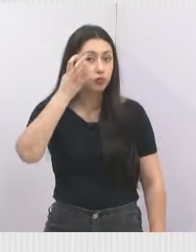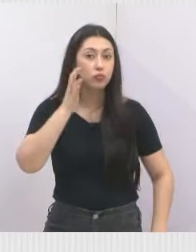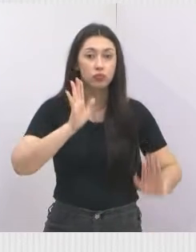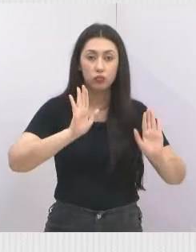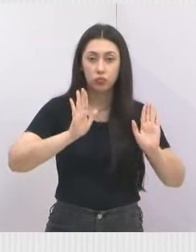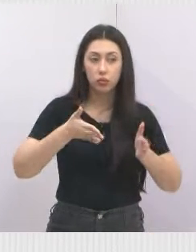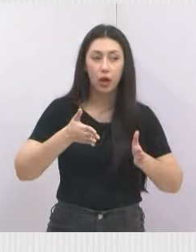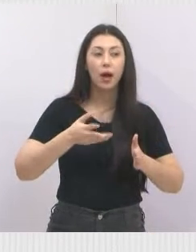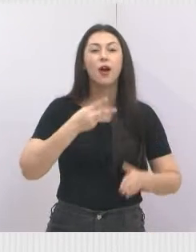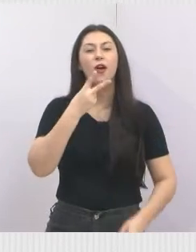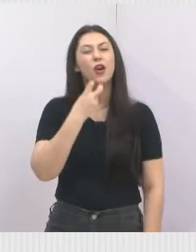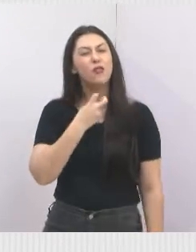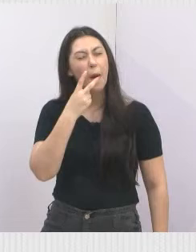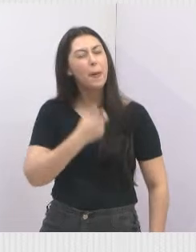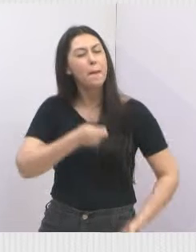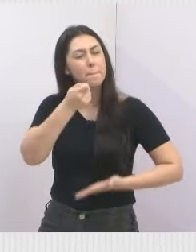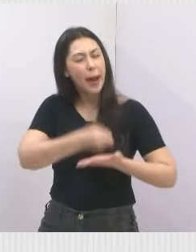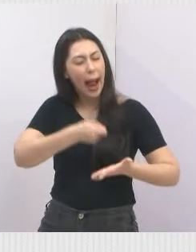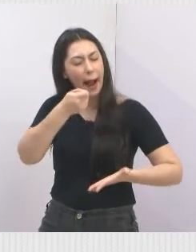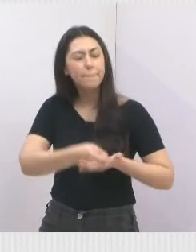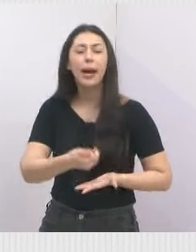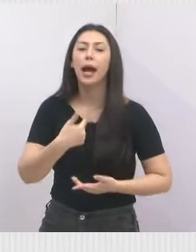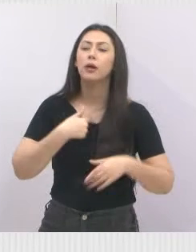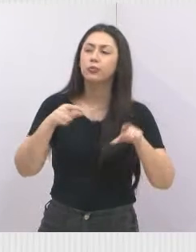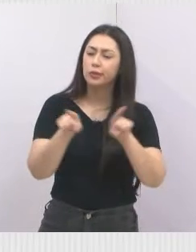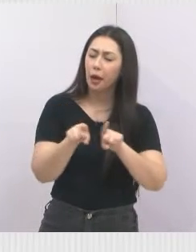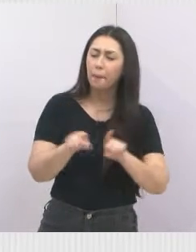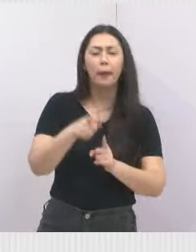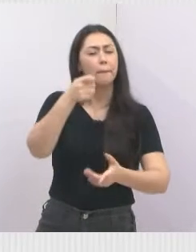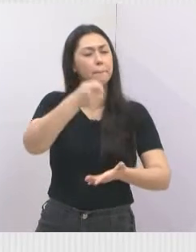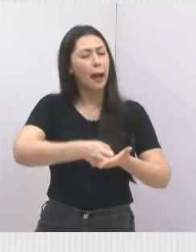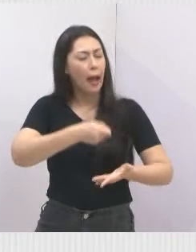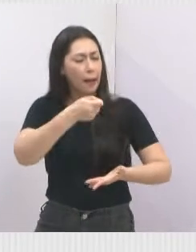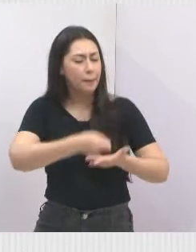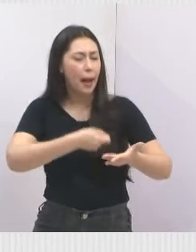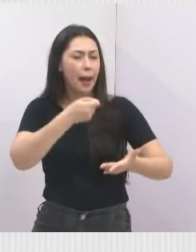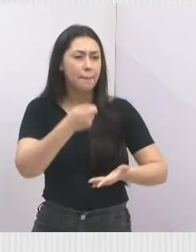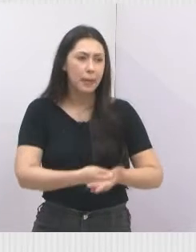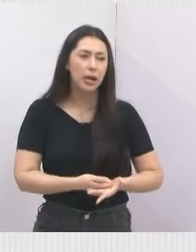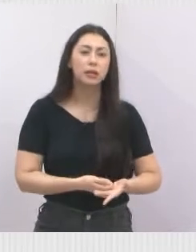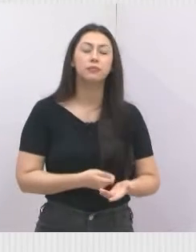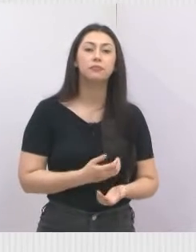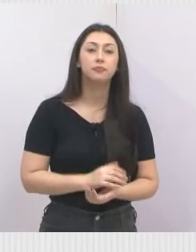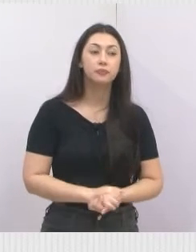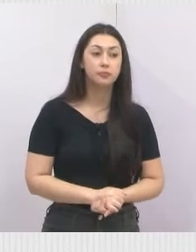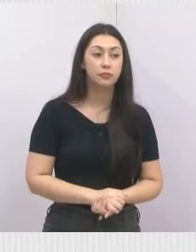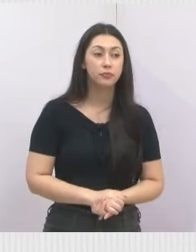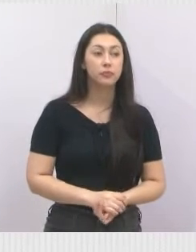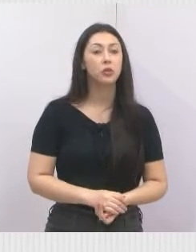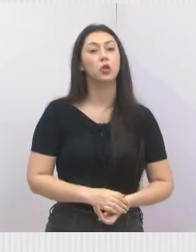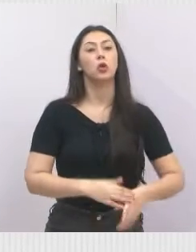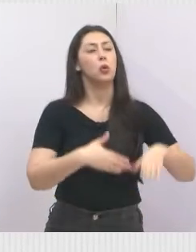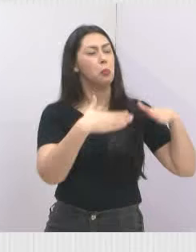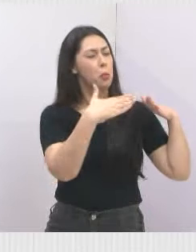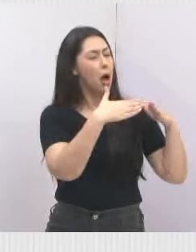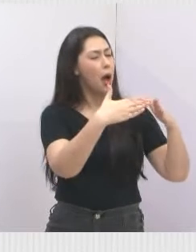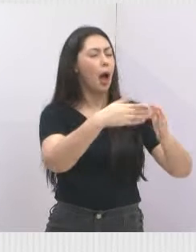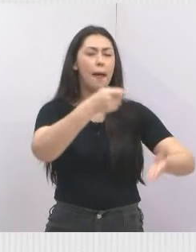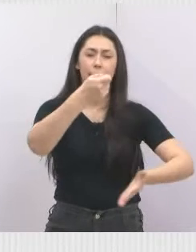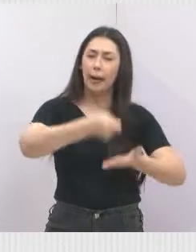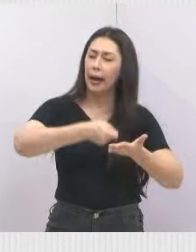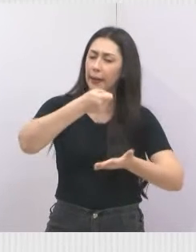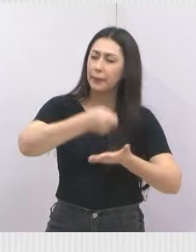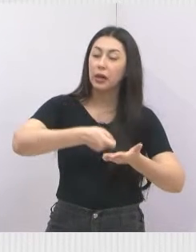vereador Valmir bateu em cima, eu bati em cima, né? As autoridades bateu em cima, os munícipes bateu em cima.